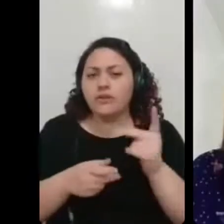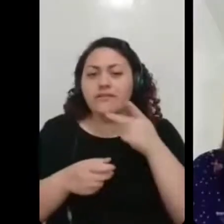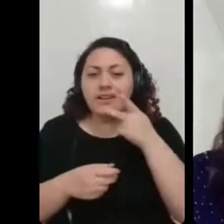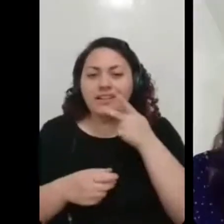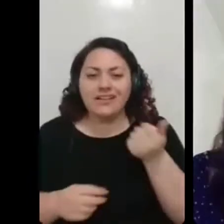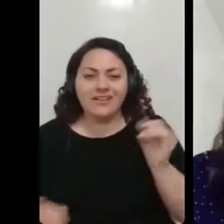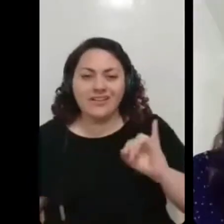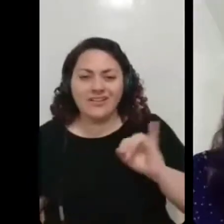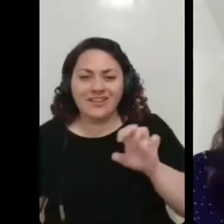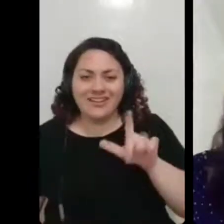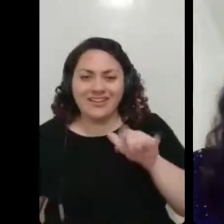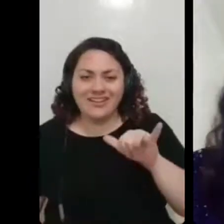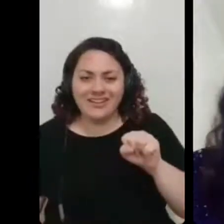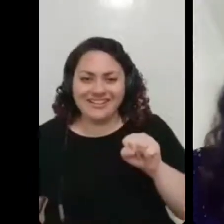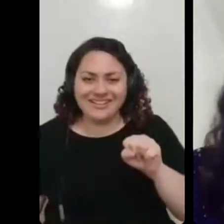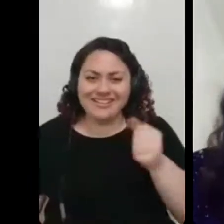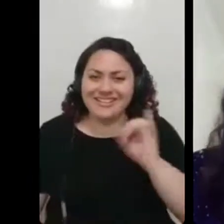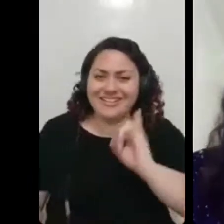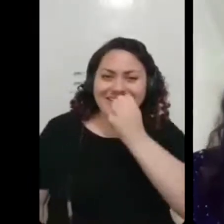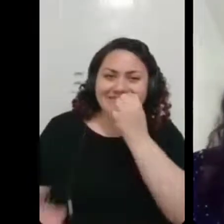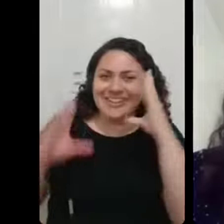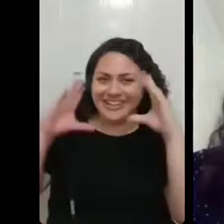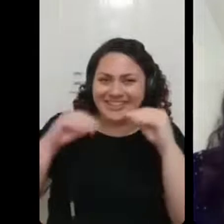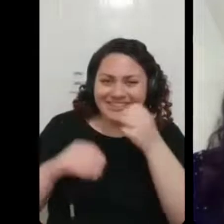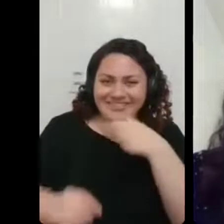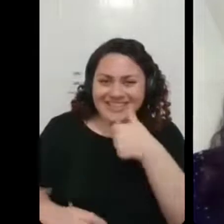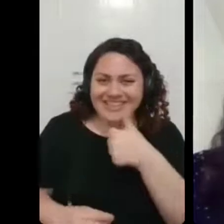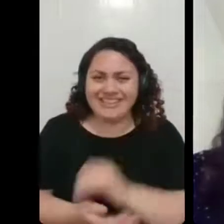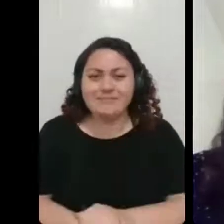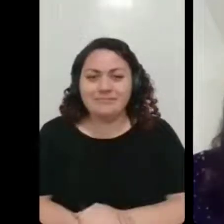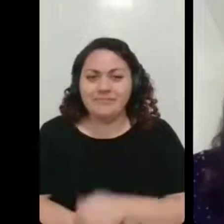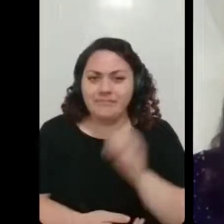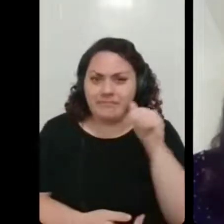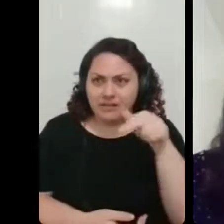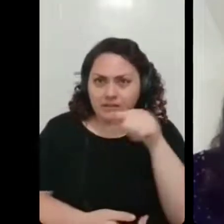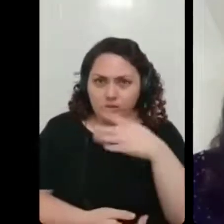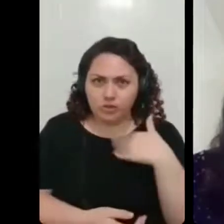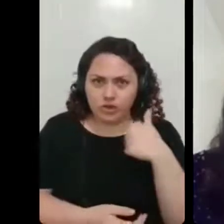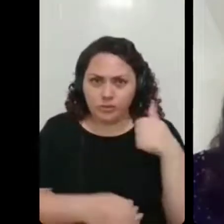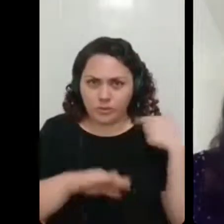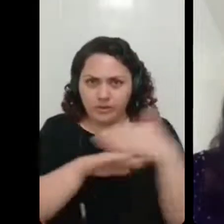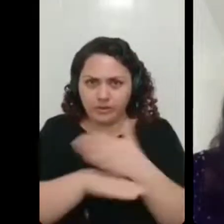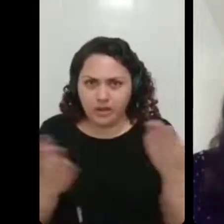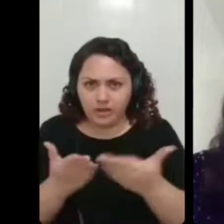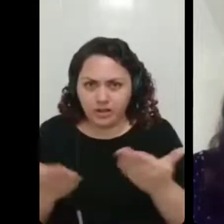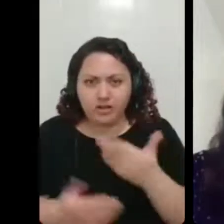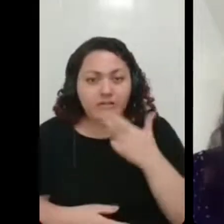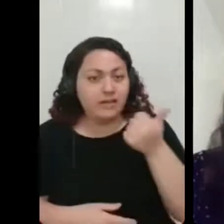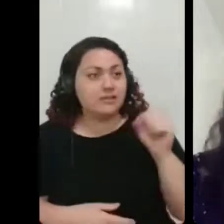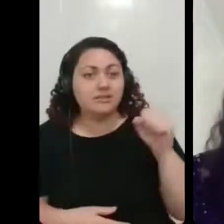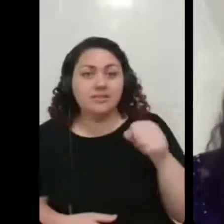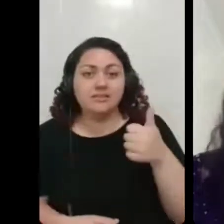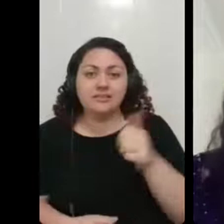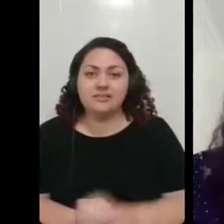Elias. Oi, tudo bem? Oi, tudo bem? Boa noite. Ana, tu tinha me chamado pra entrar agora? Isso, acho que aí fica.